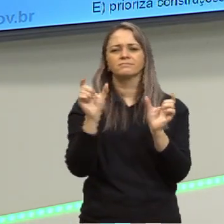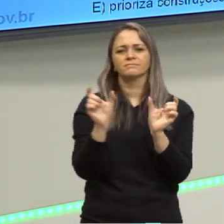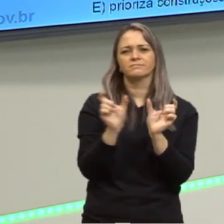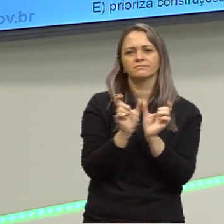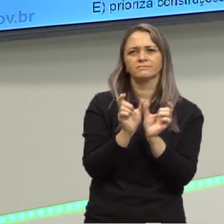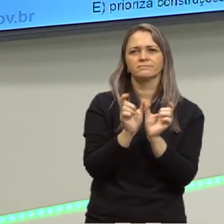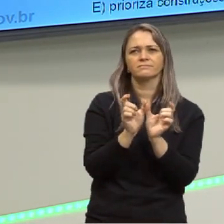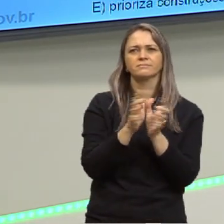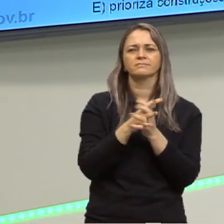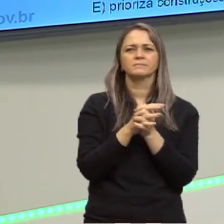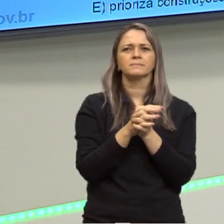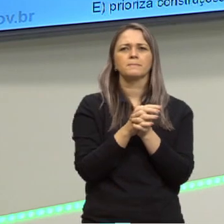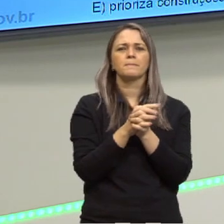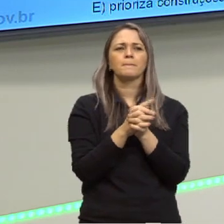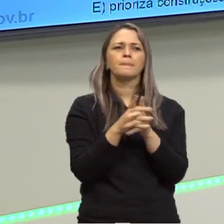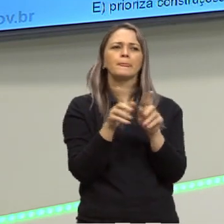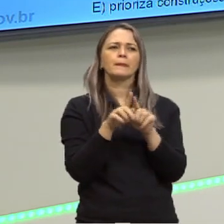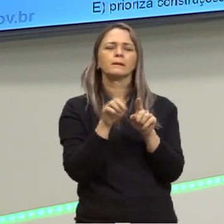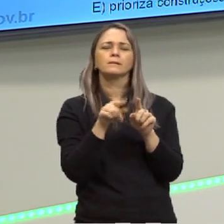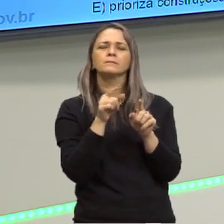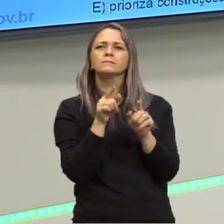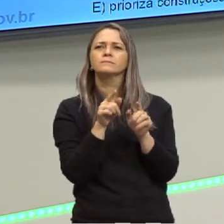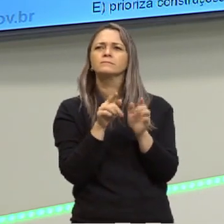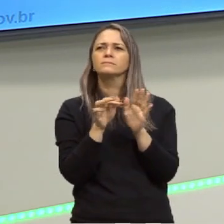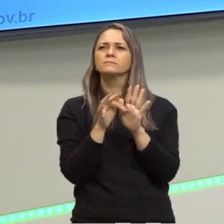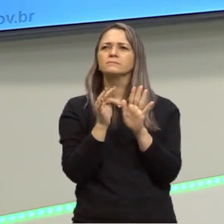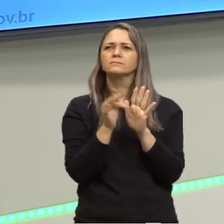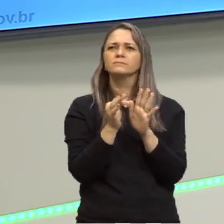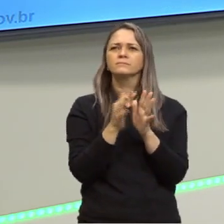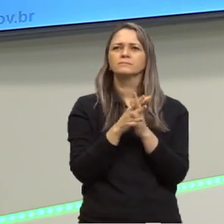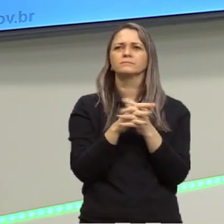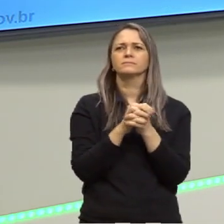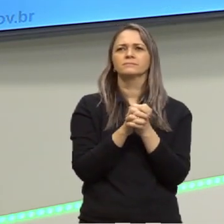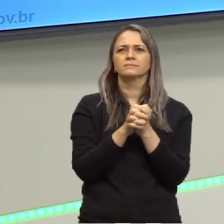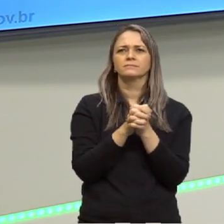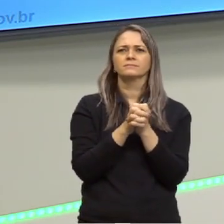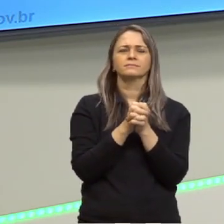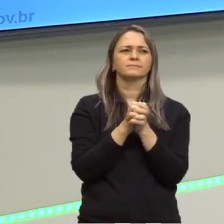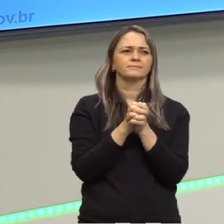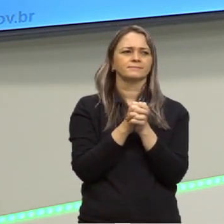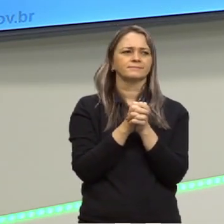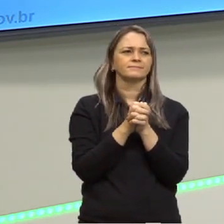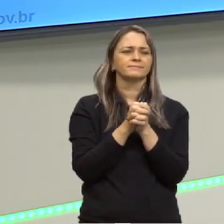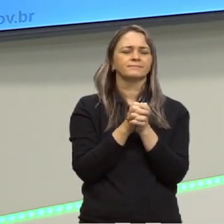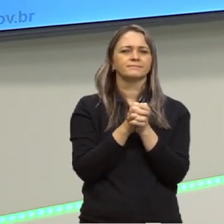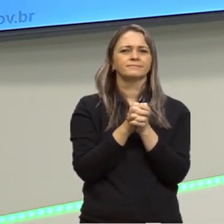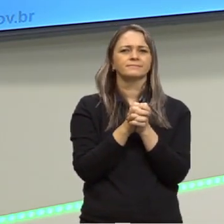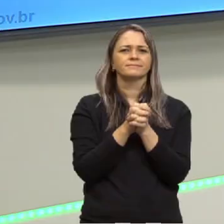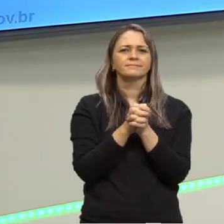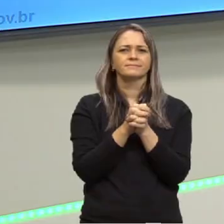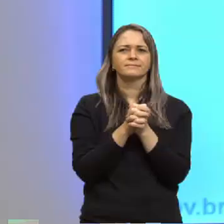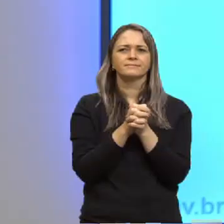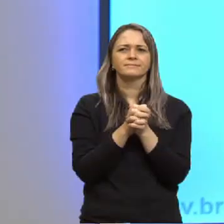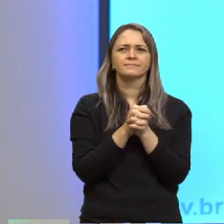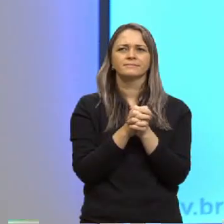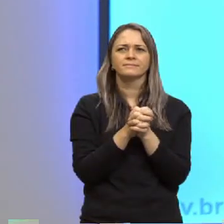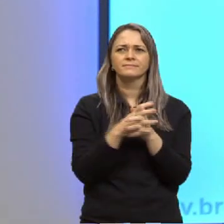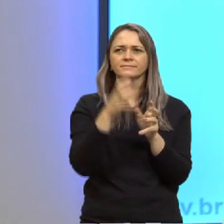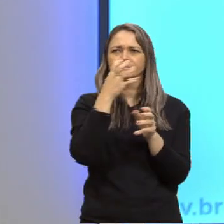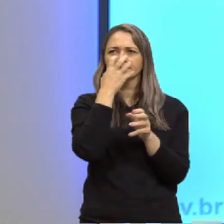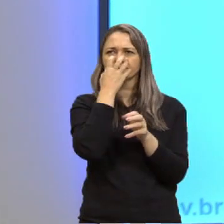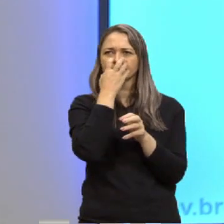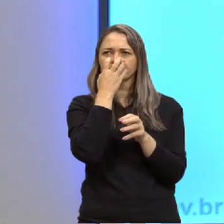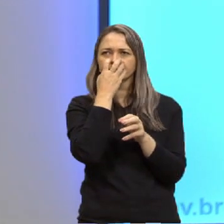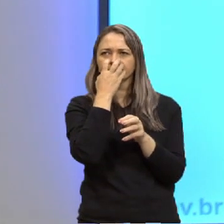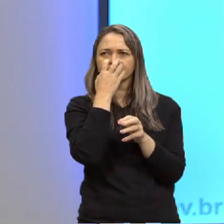trouxe aqui um outro texto para vocês. Eu acho que no slide seguinte trouxe o texto maior. Um cachorro